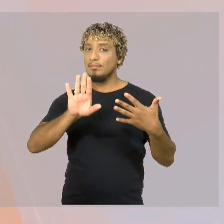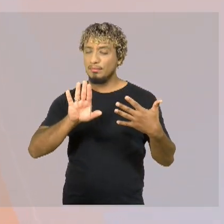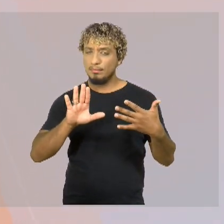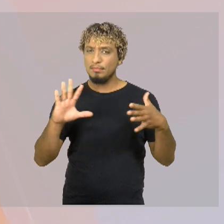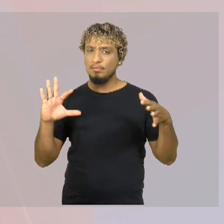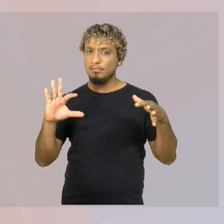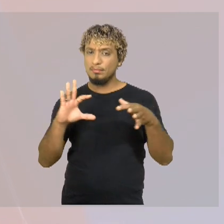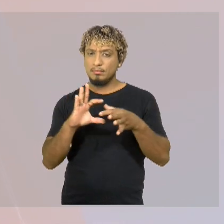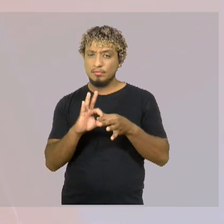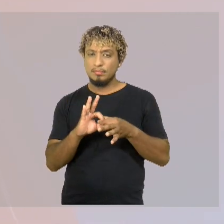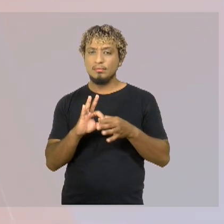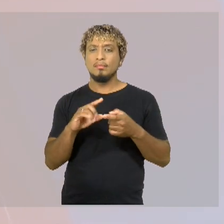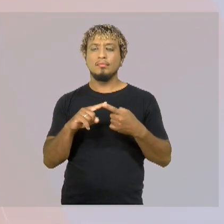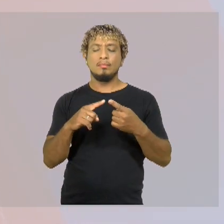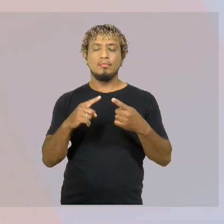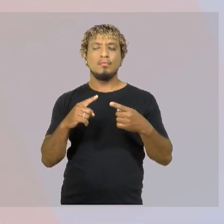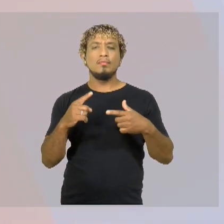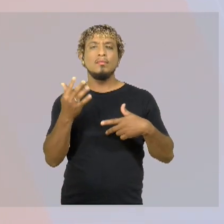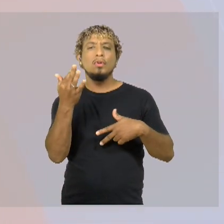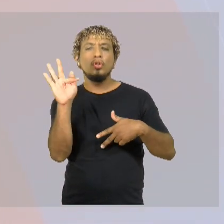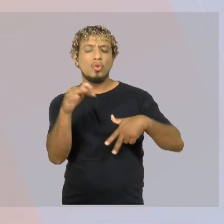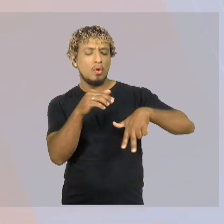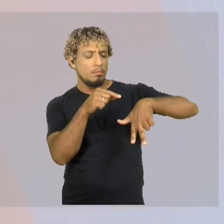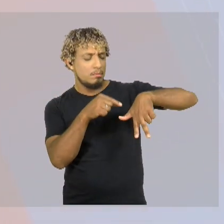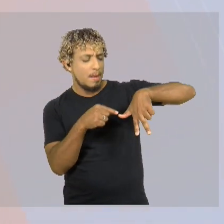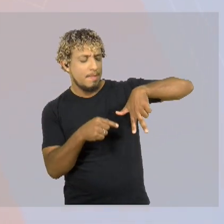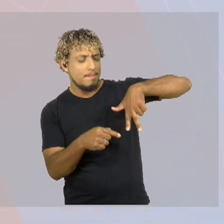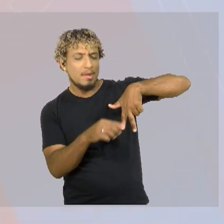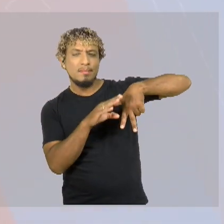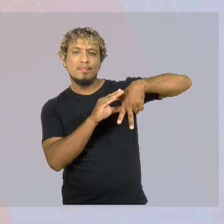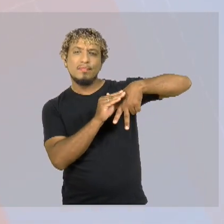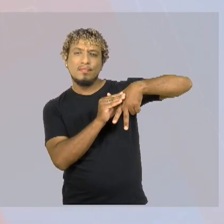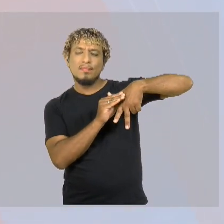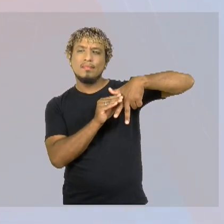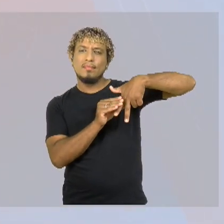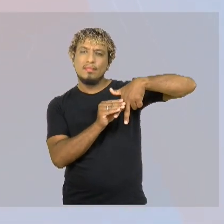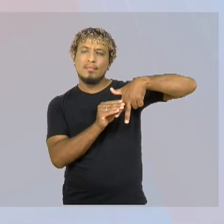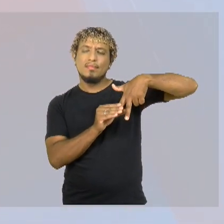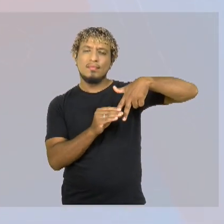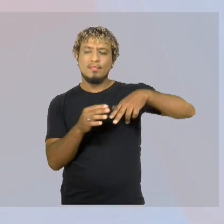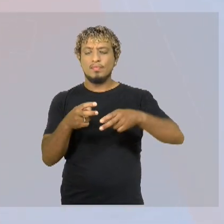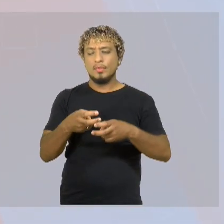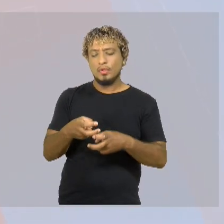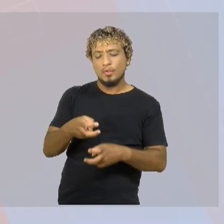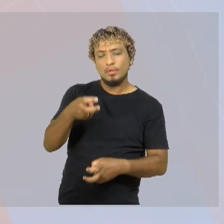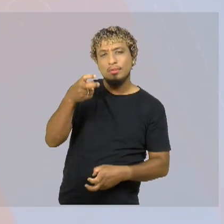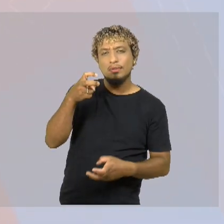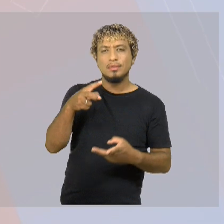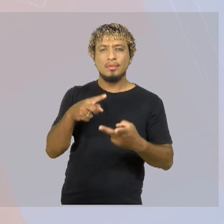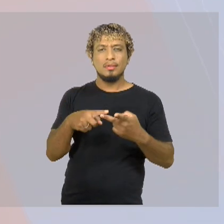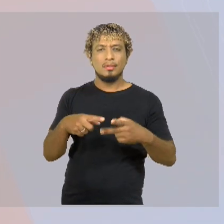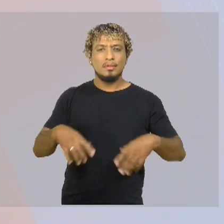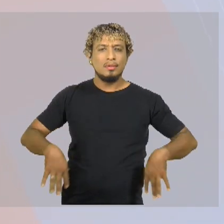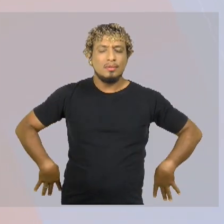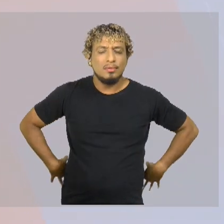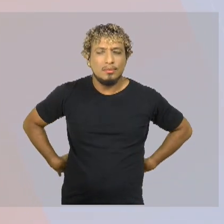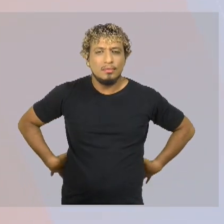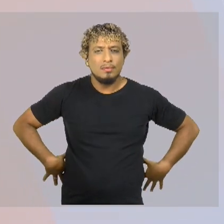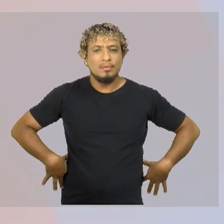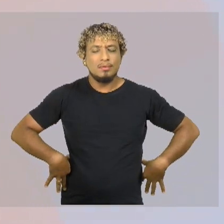está associada com dor difusa em vários pontos do corpo, como região cervical, região dorsal, lombar, quadril.